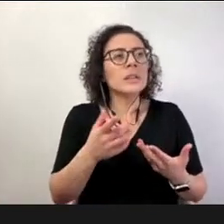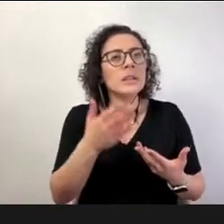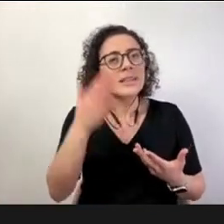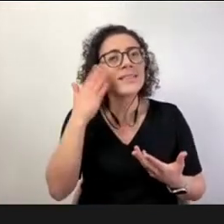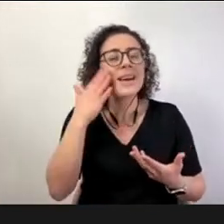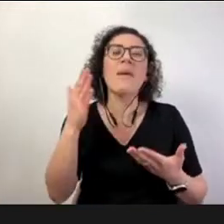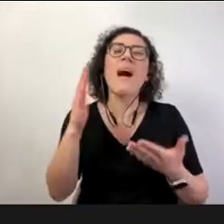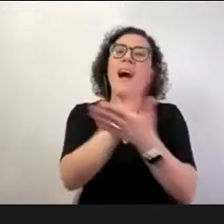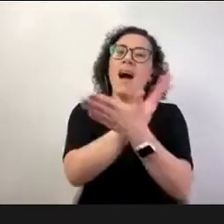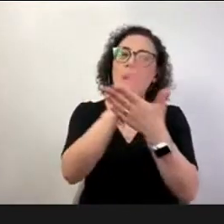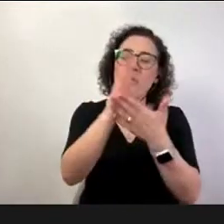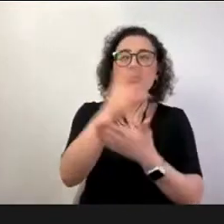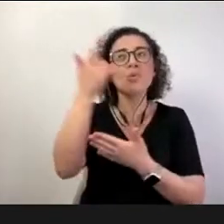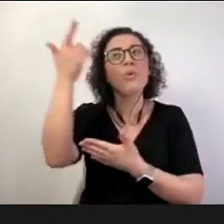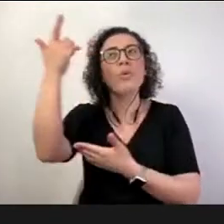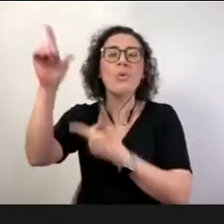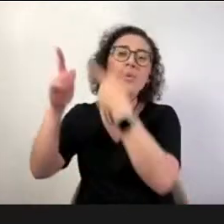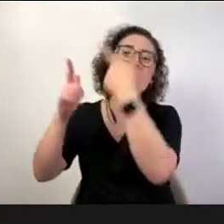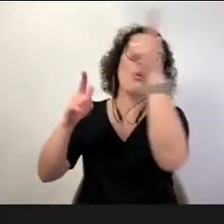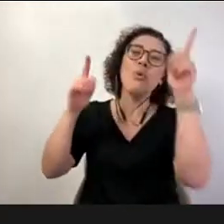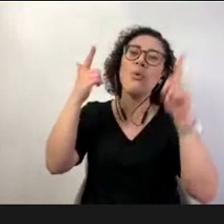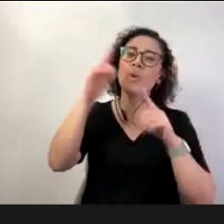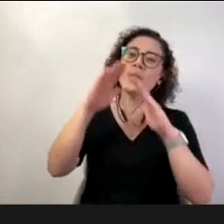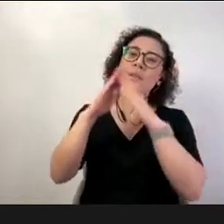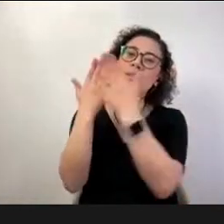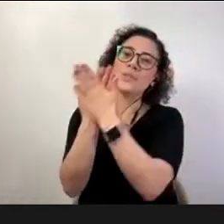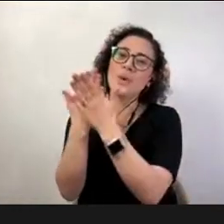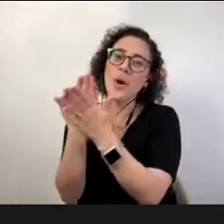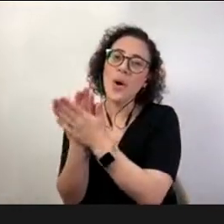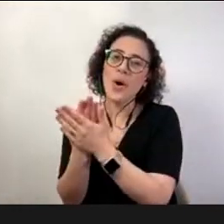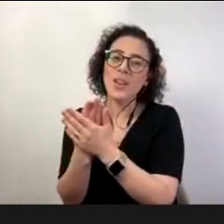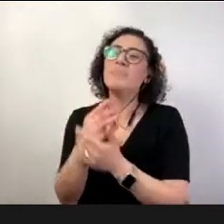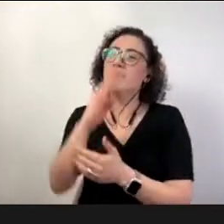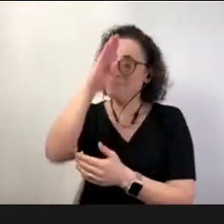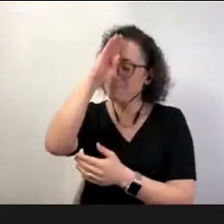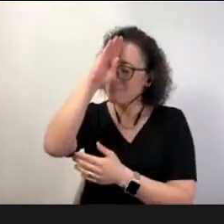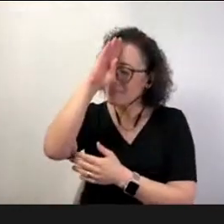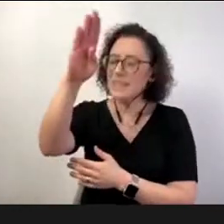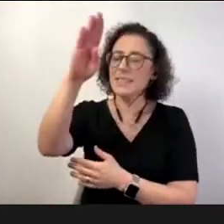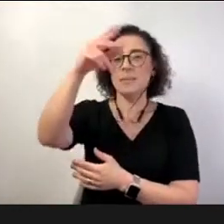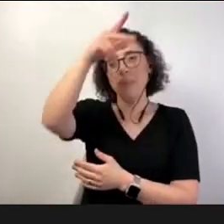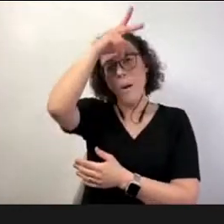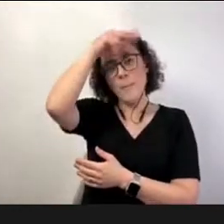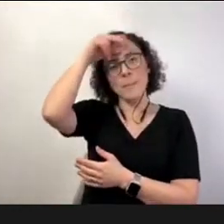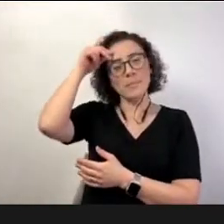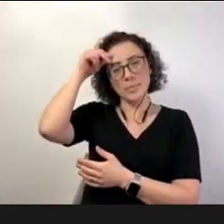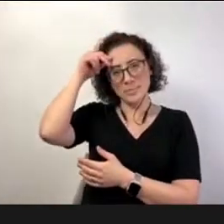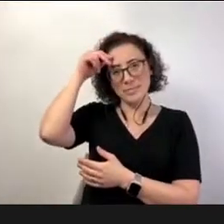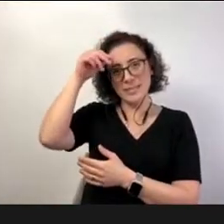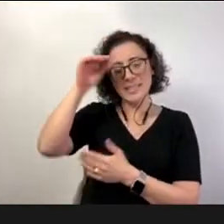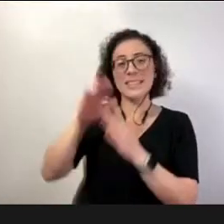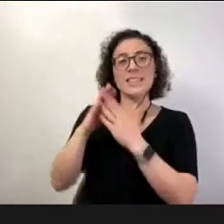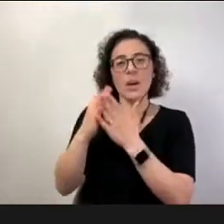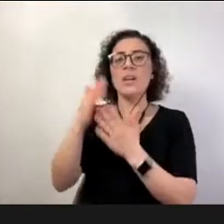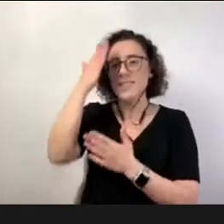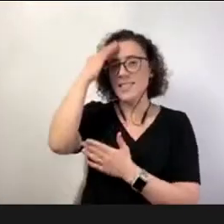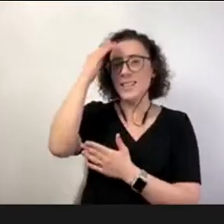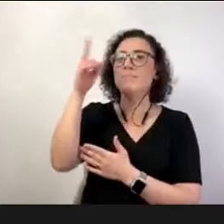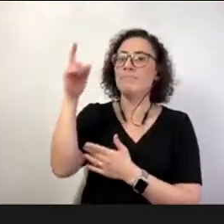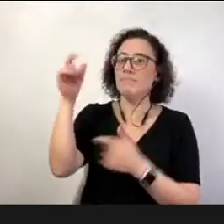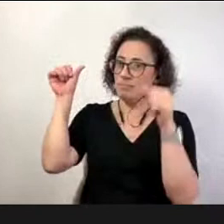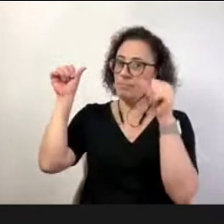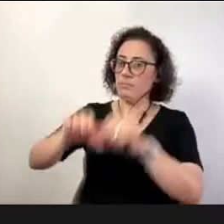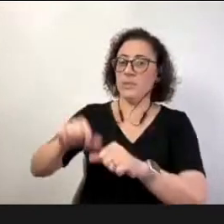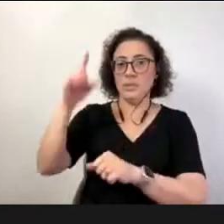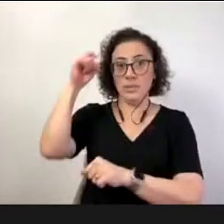educadores de outras modalidades de outras escolas principalmente na educação pública não tem né e aí por esse ambiente esse contexto